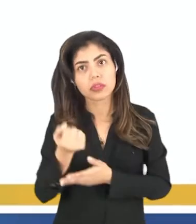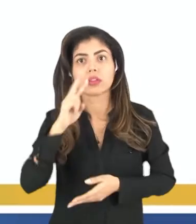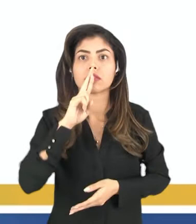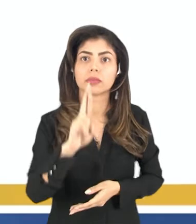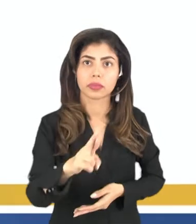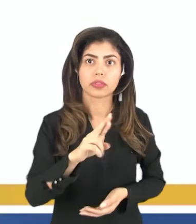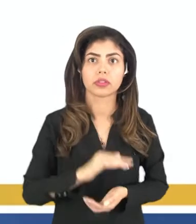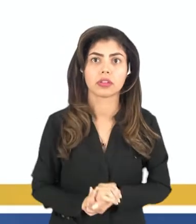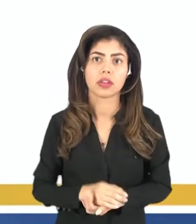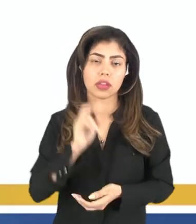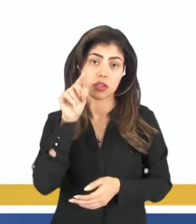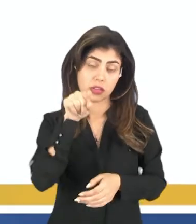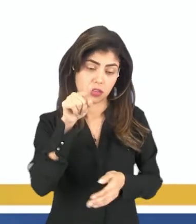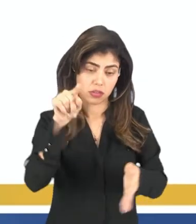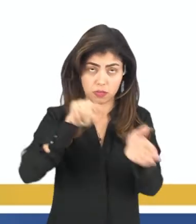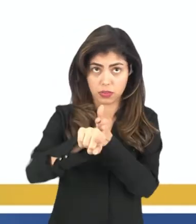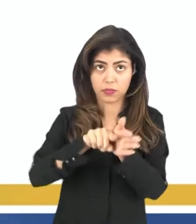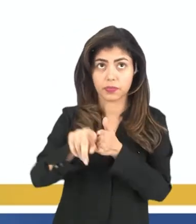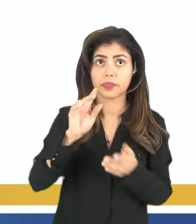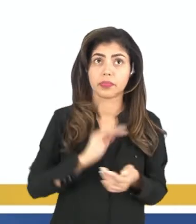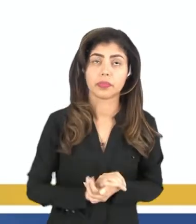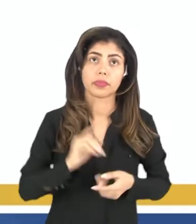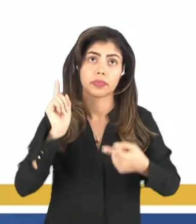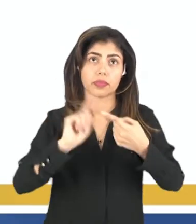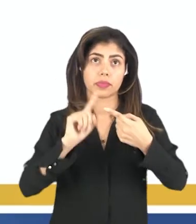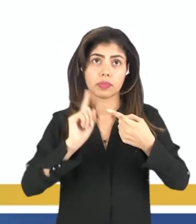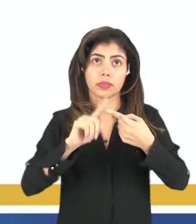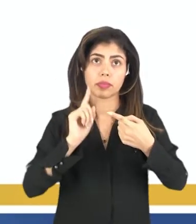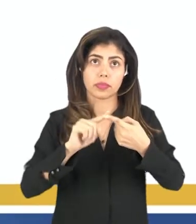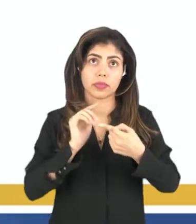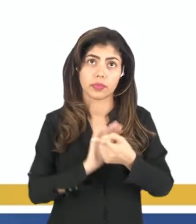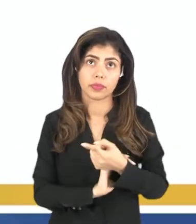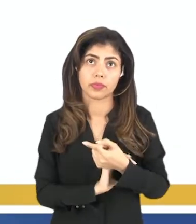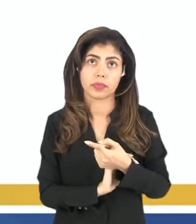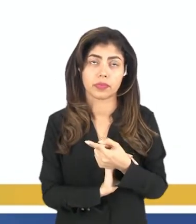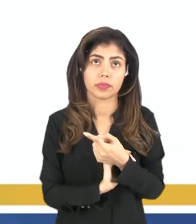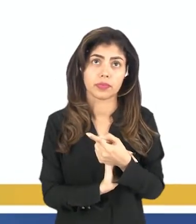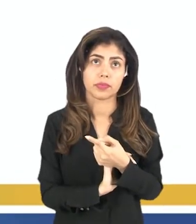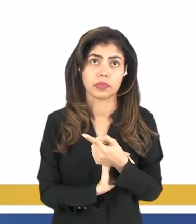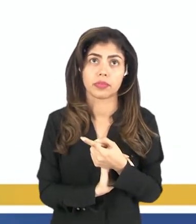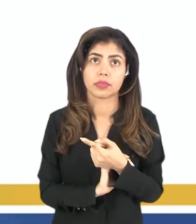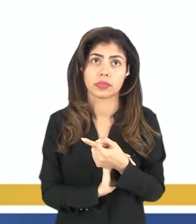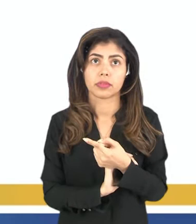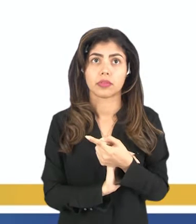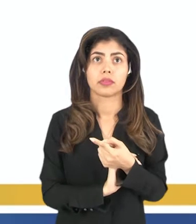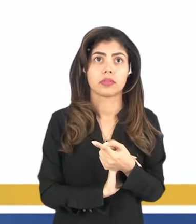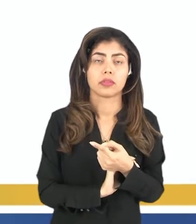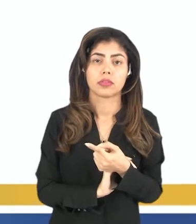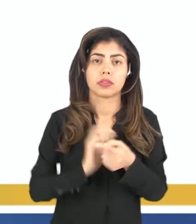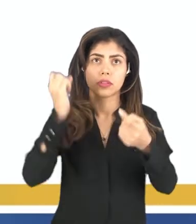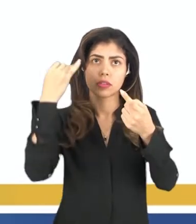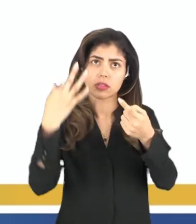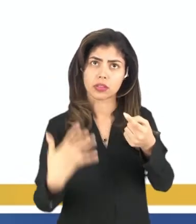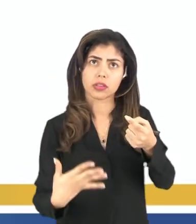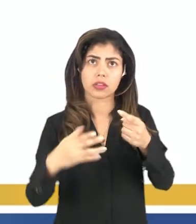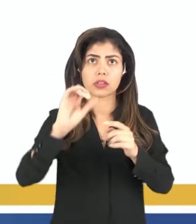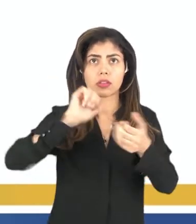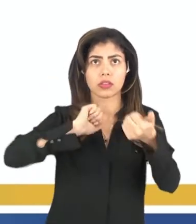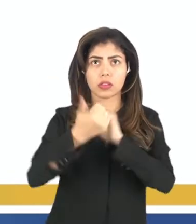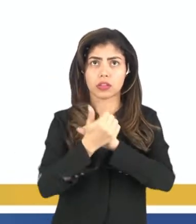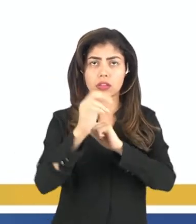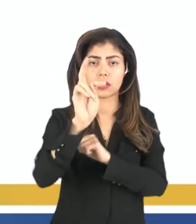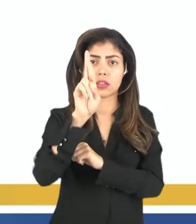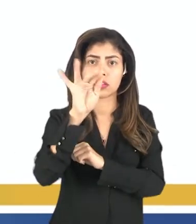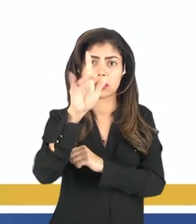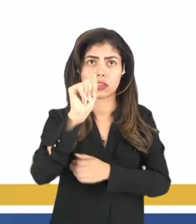a resposta dessas perguntas. Vamos lá. O primeiro questionamento vai ser Defina a origem dos